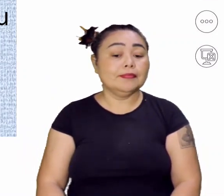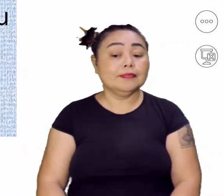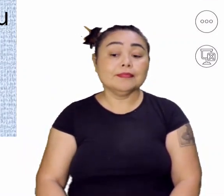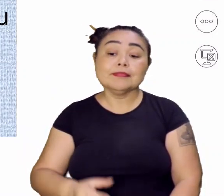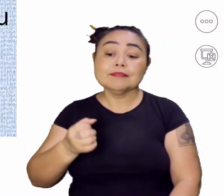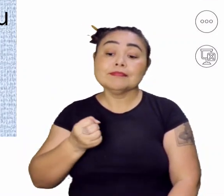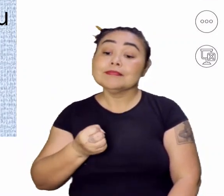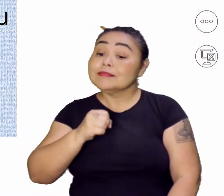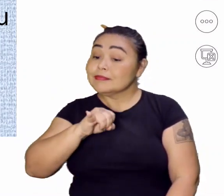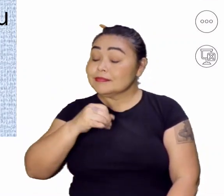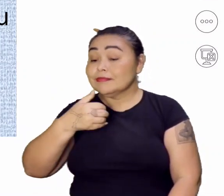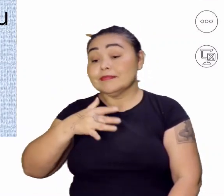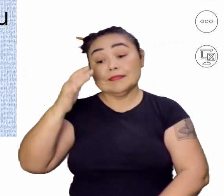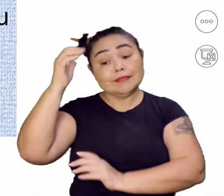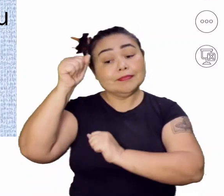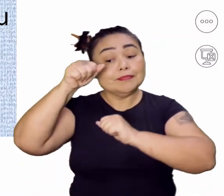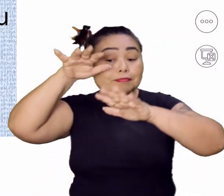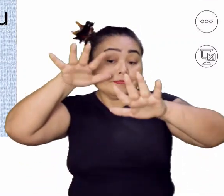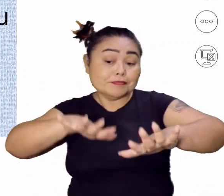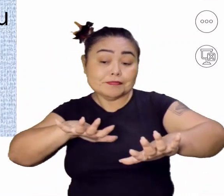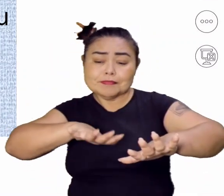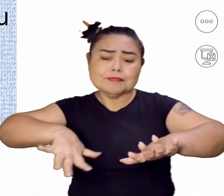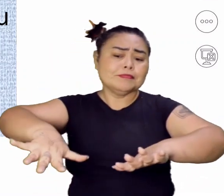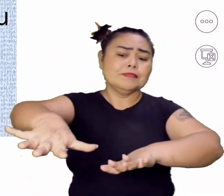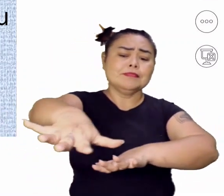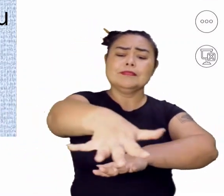permanecesse, Espanha iria tomar conta de tudo, então.